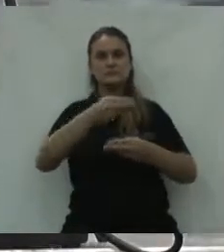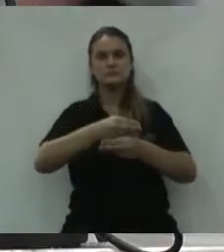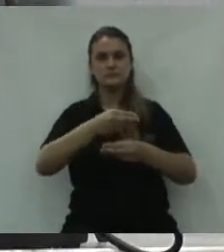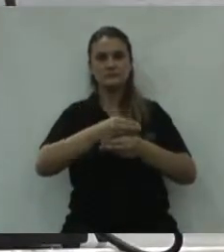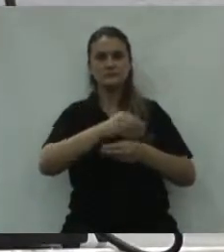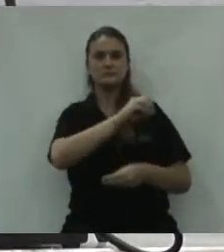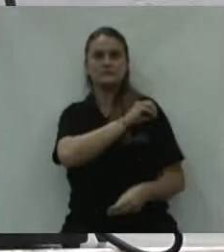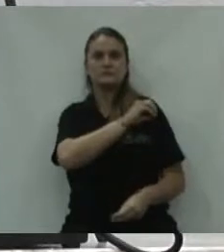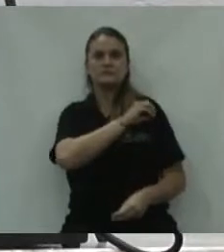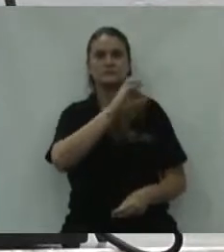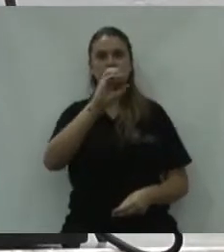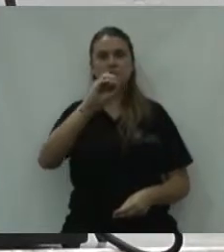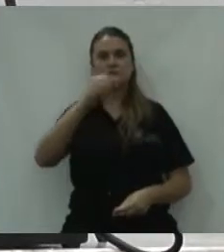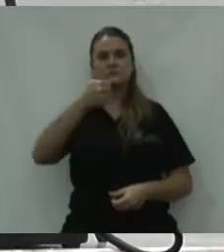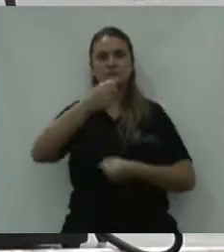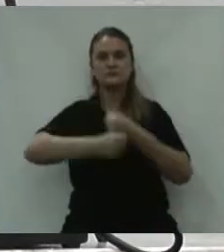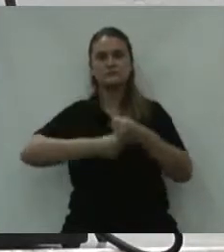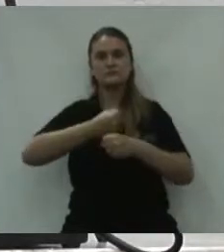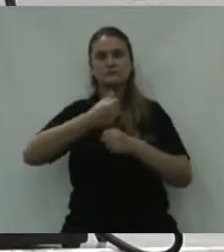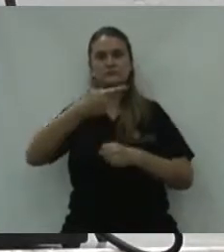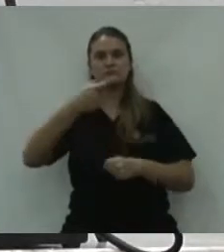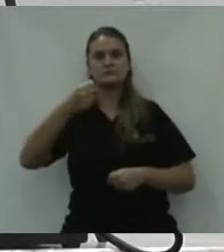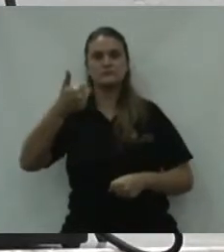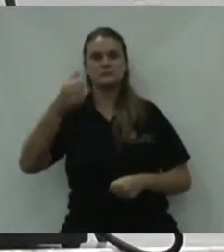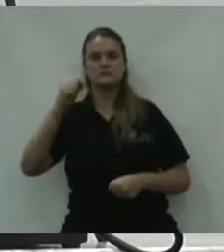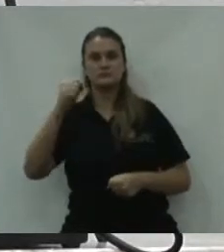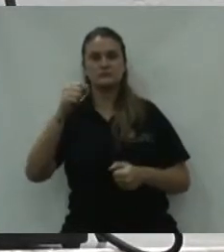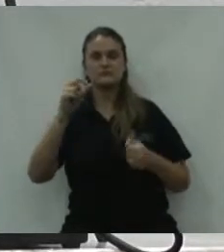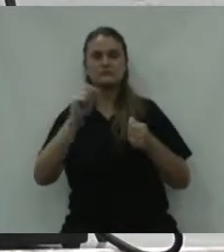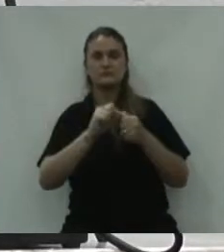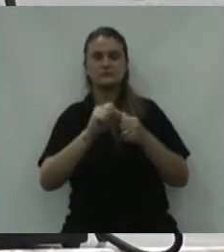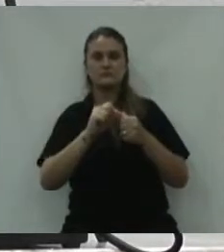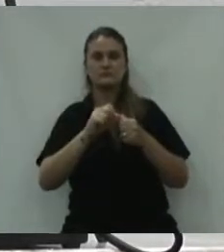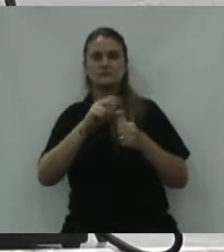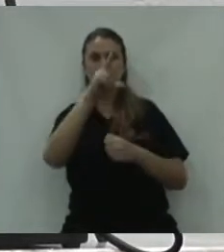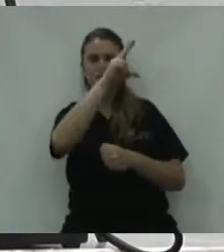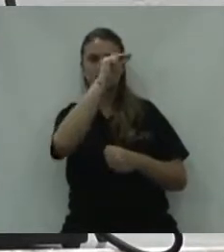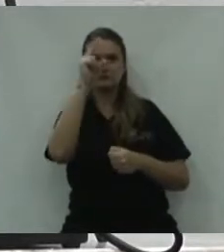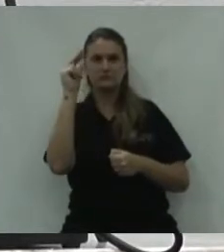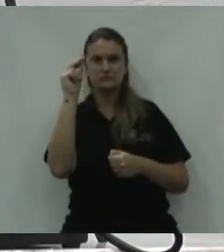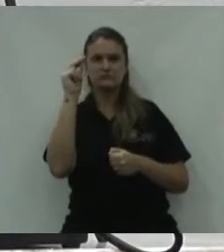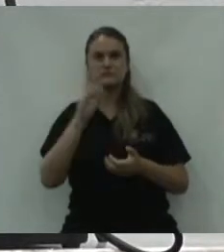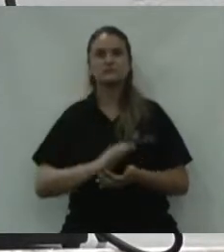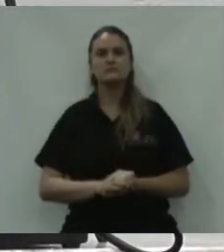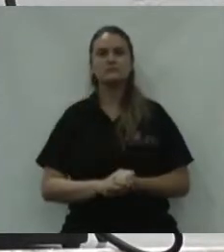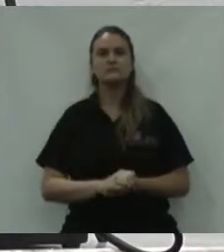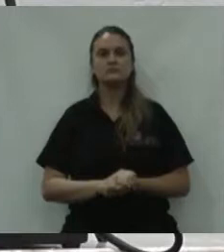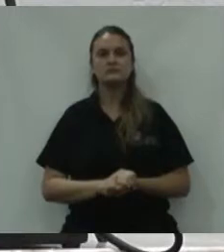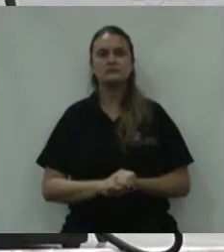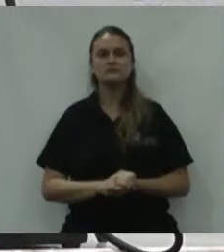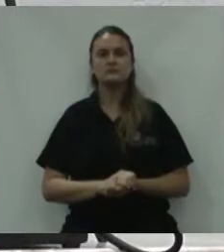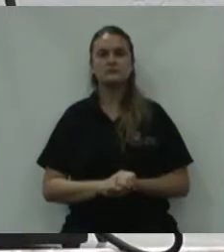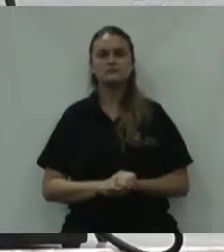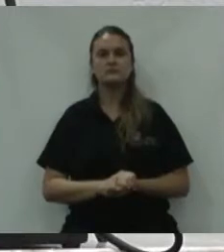complementar nº 1 barra 2018 de autoria do Poder Executivo.